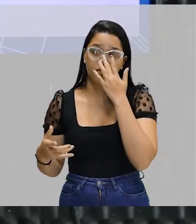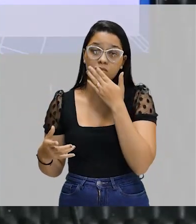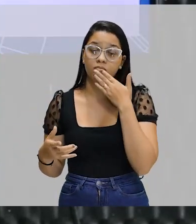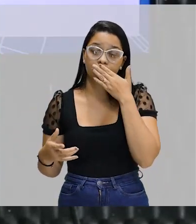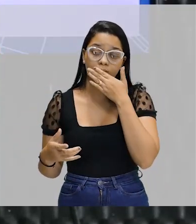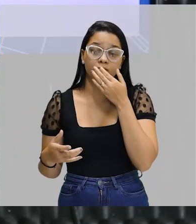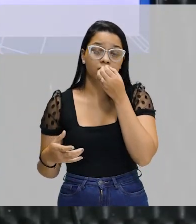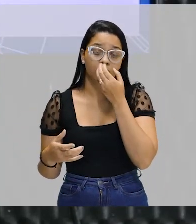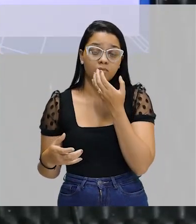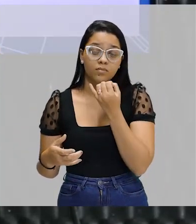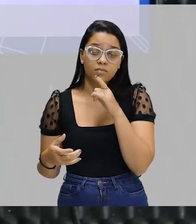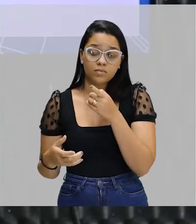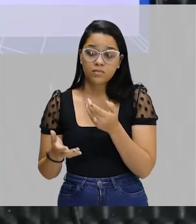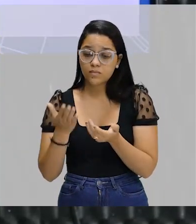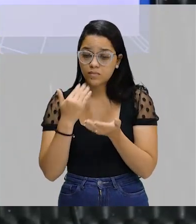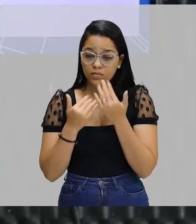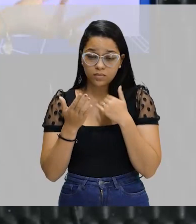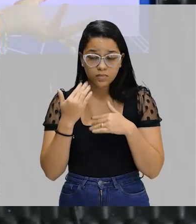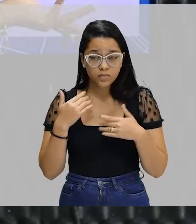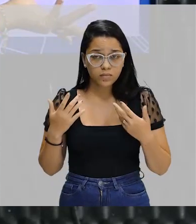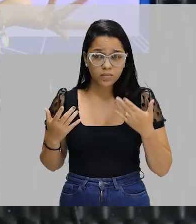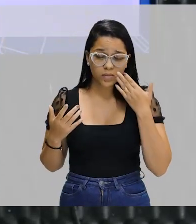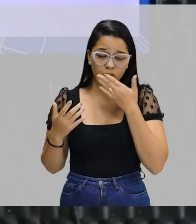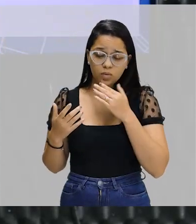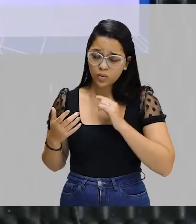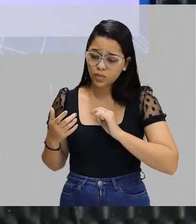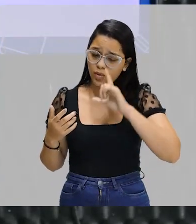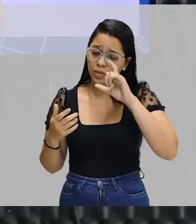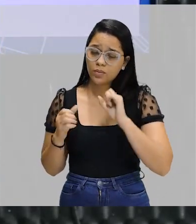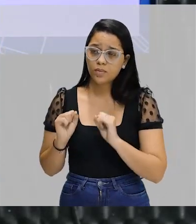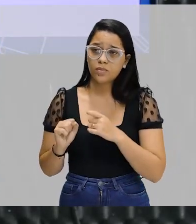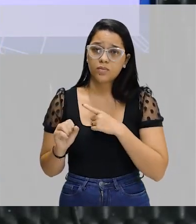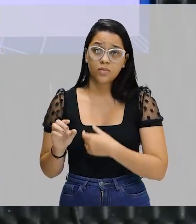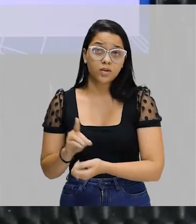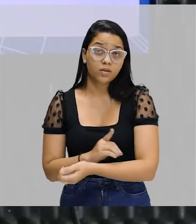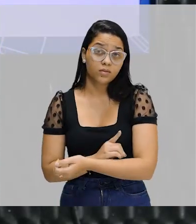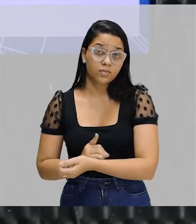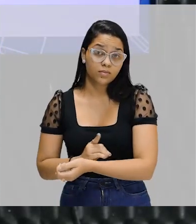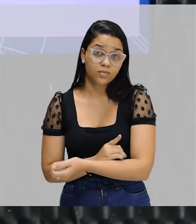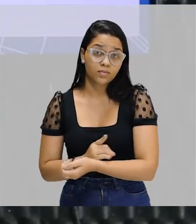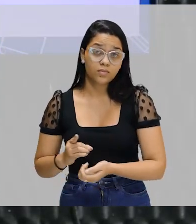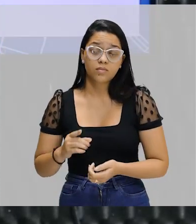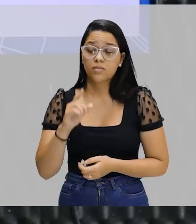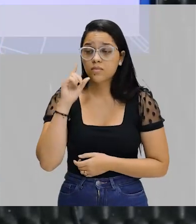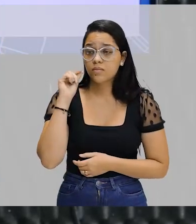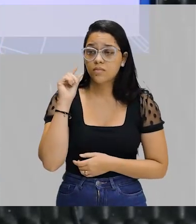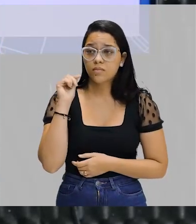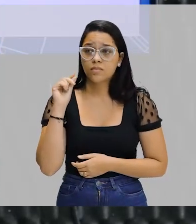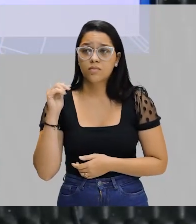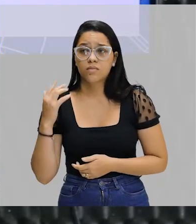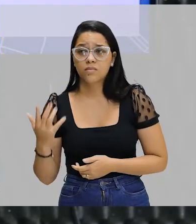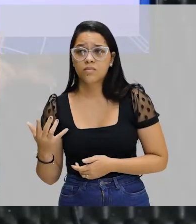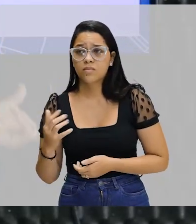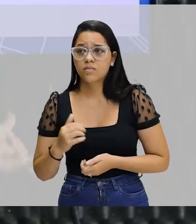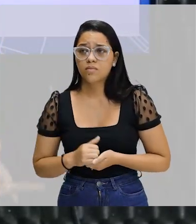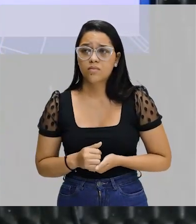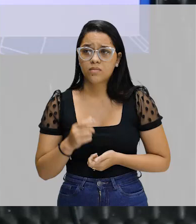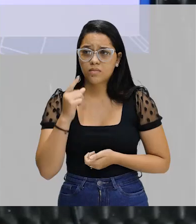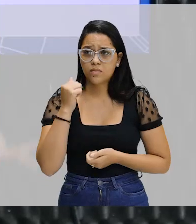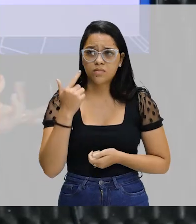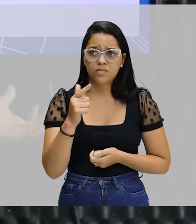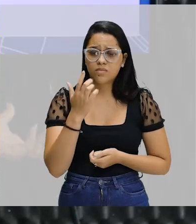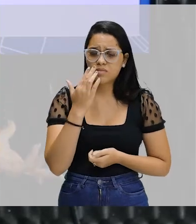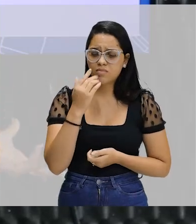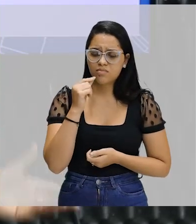é muito bom. Mas, se você consumir muito açúcar, pode desenvolver o mais diabetes. O sal. E, nossa, uma comida sem sal,